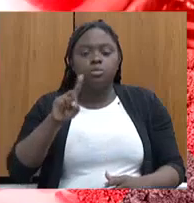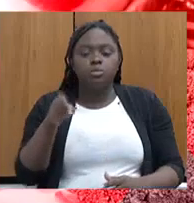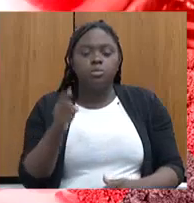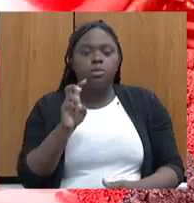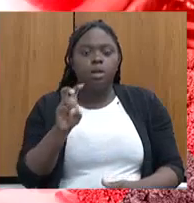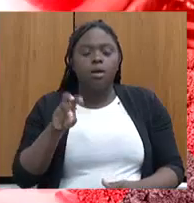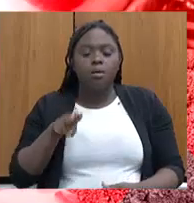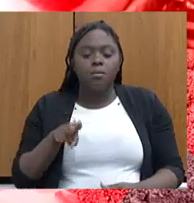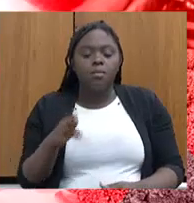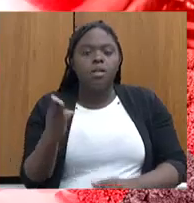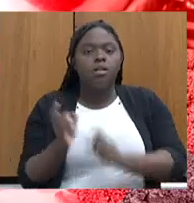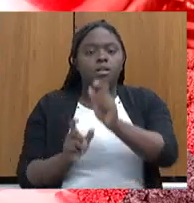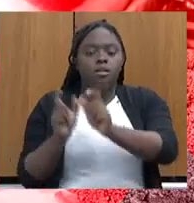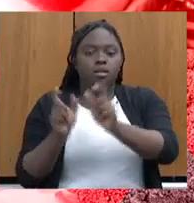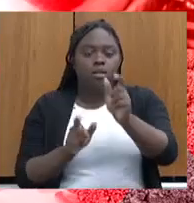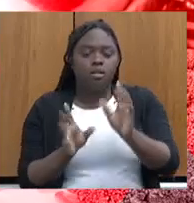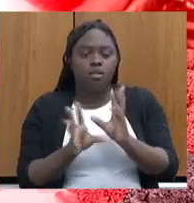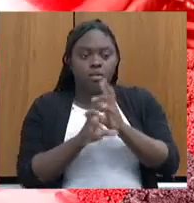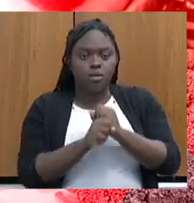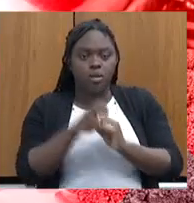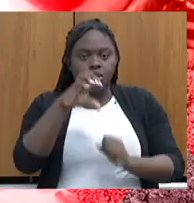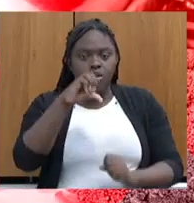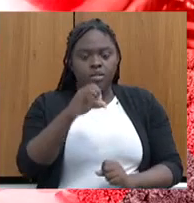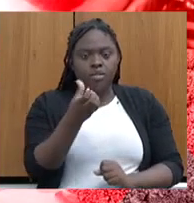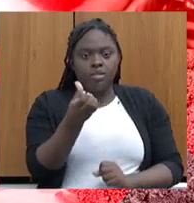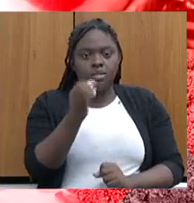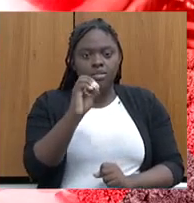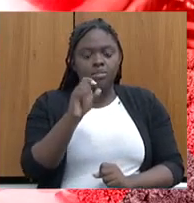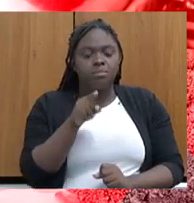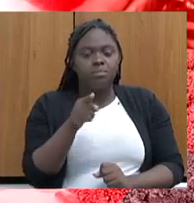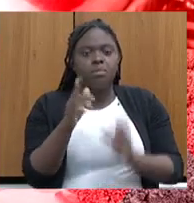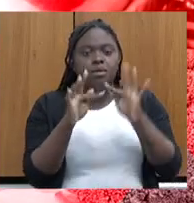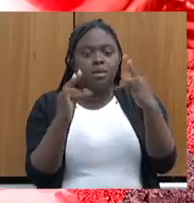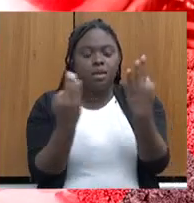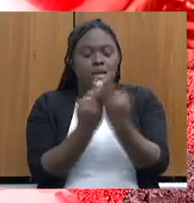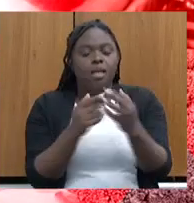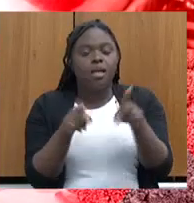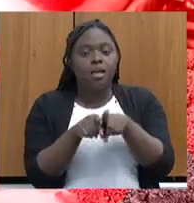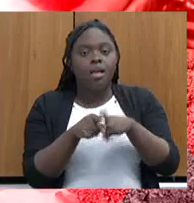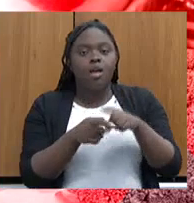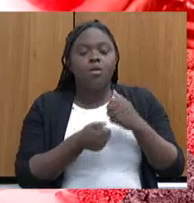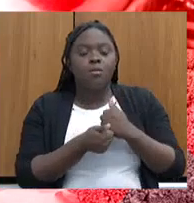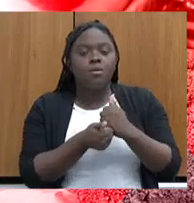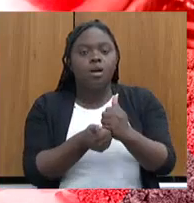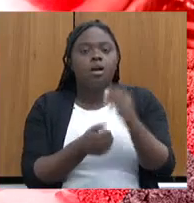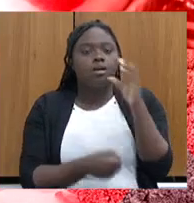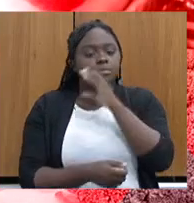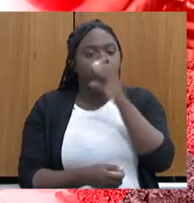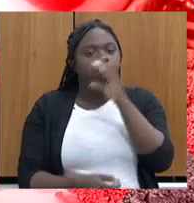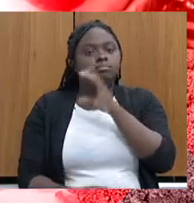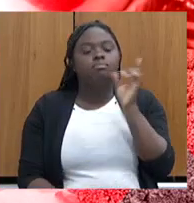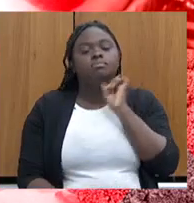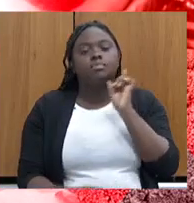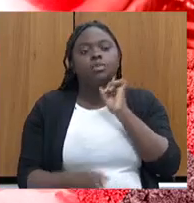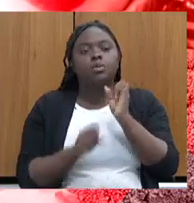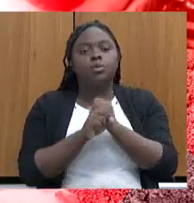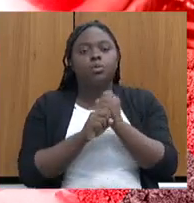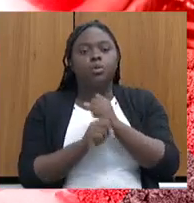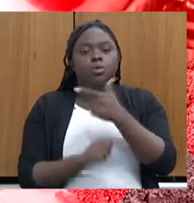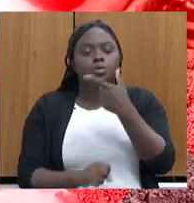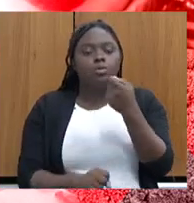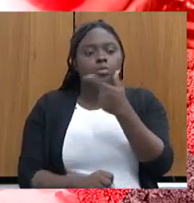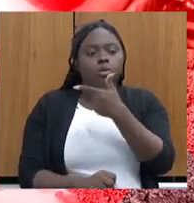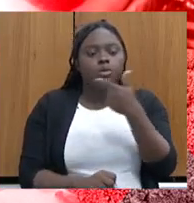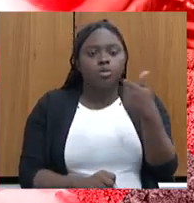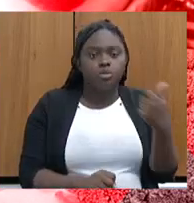960 mil famílias. E o Auxílio Emergencial Mineiro, que ainda foi em 2021, com o recurso da Assembleia, que a